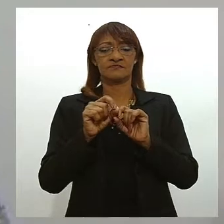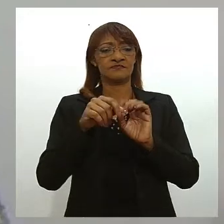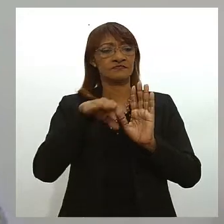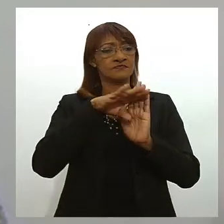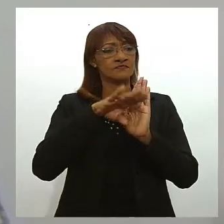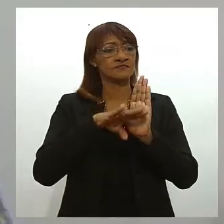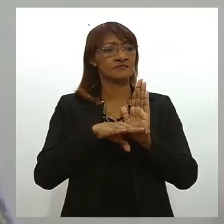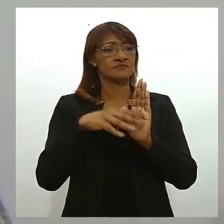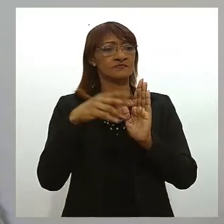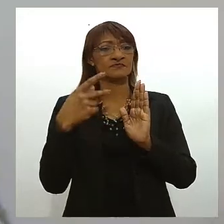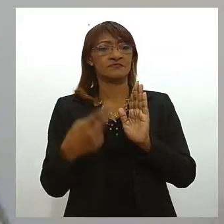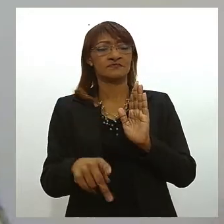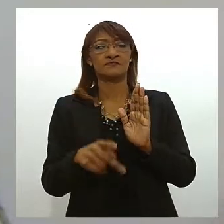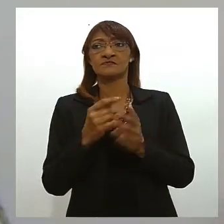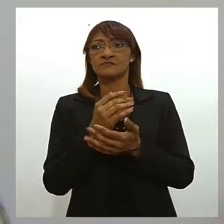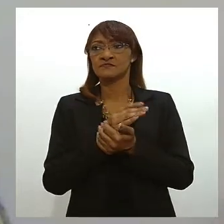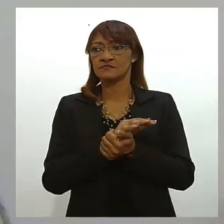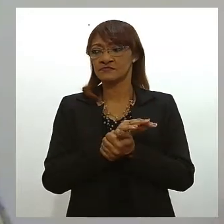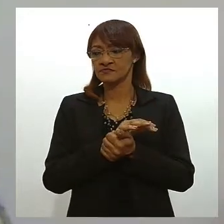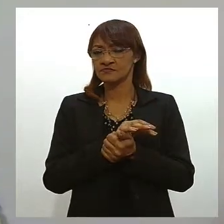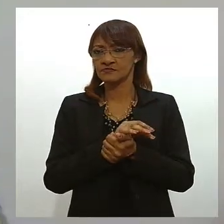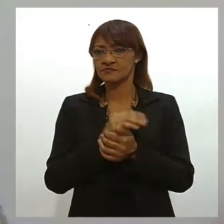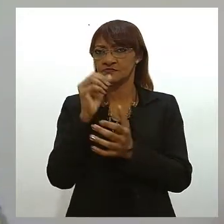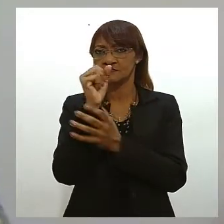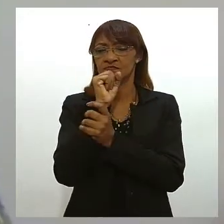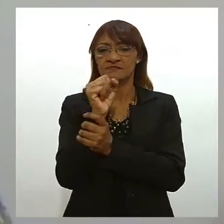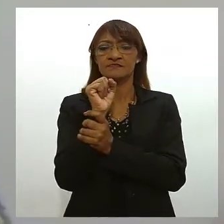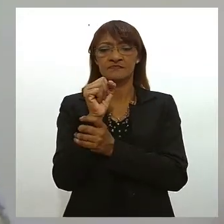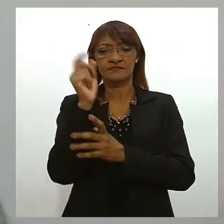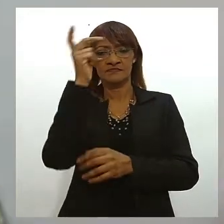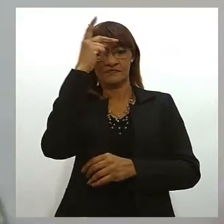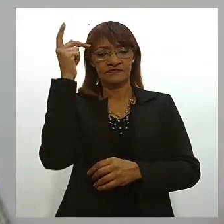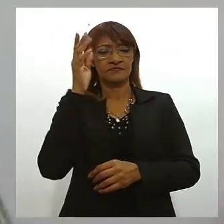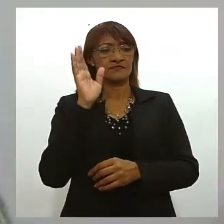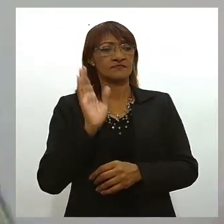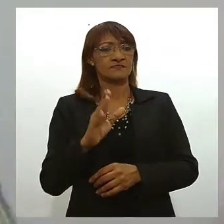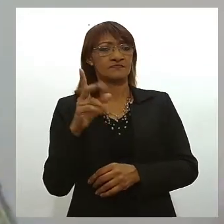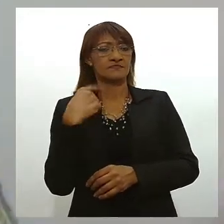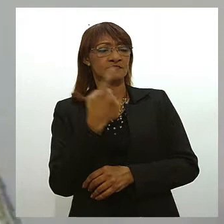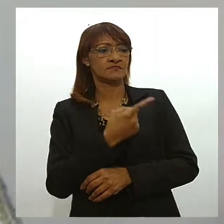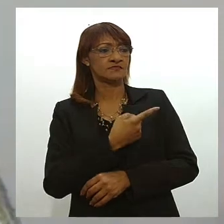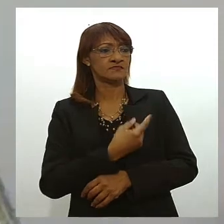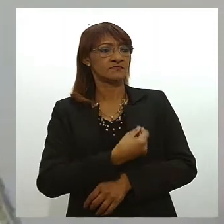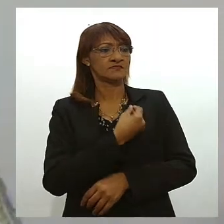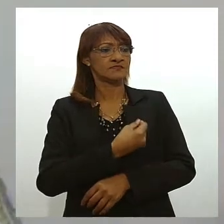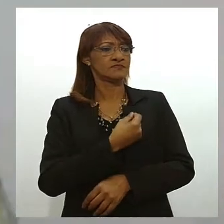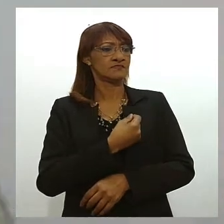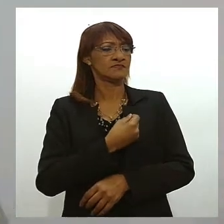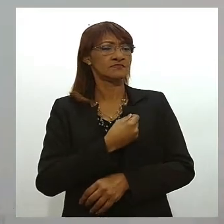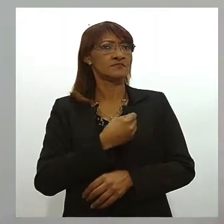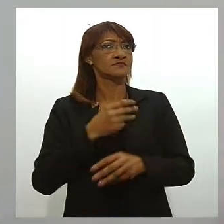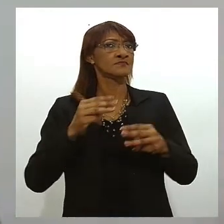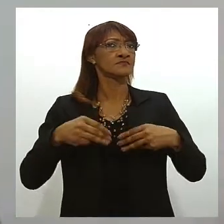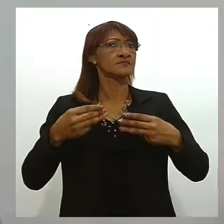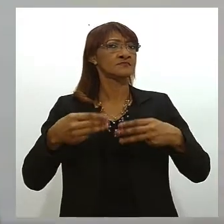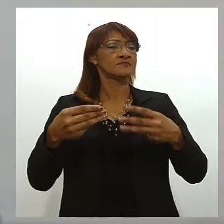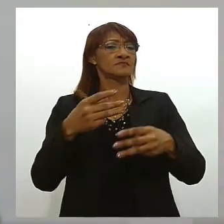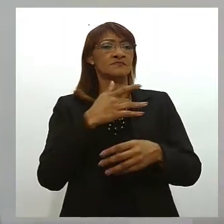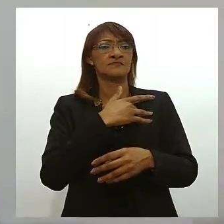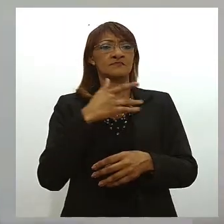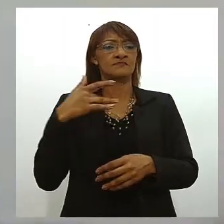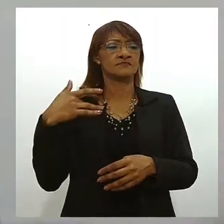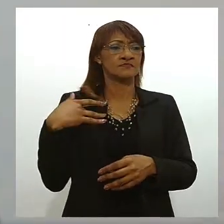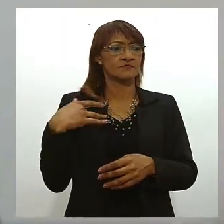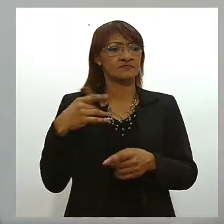que são protocolos básicos do Programa Nacional de Segurança do Paciente, que já são instituídos pelo Ministério da Saúde e pela Organização Mundial da Saúde, e